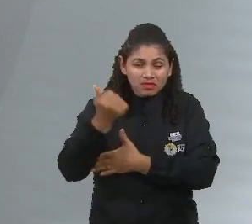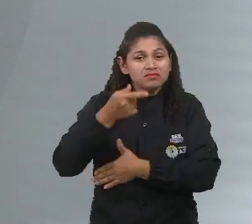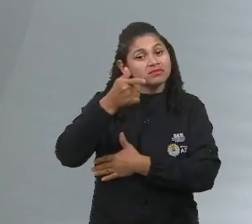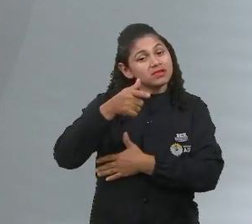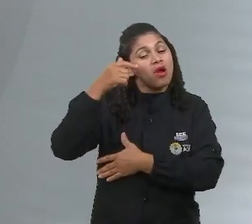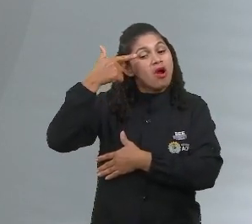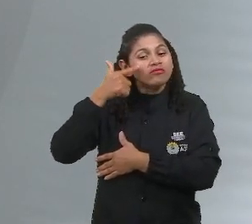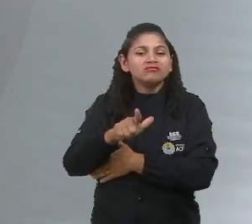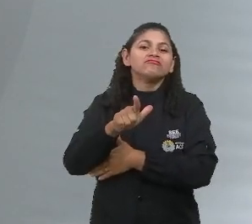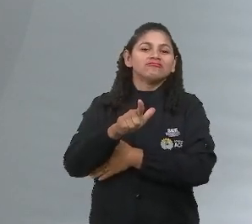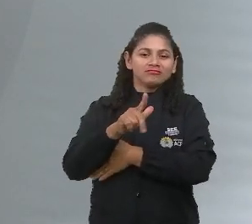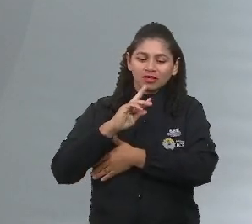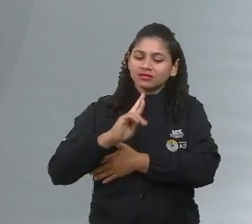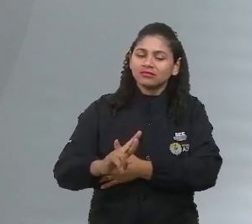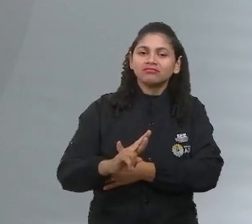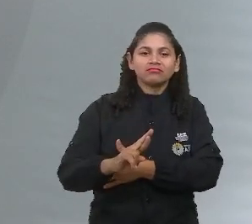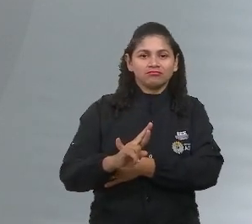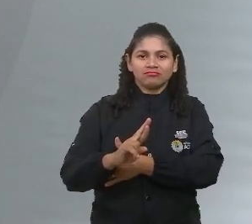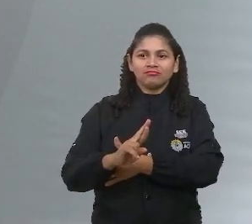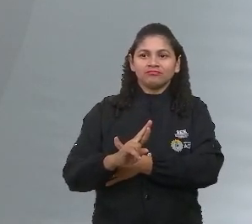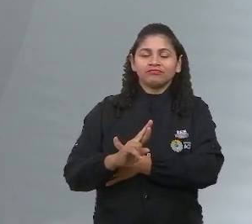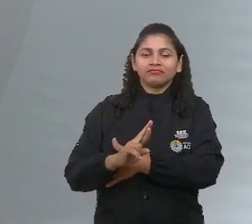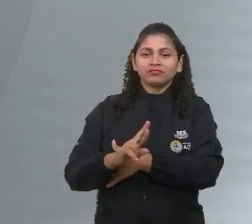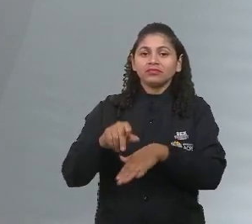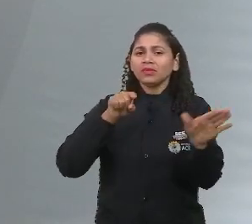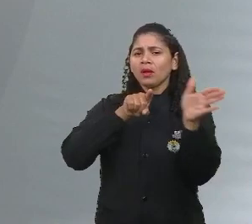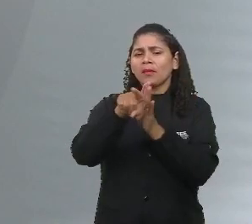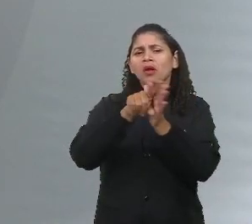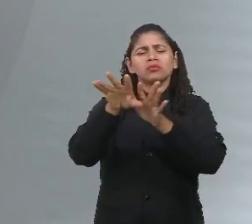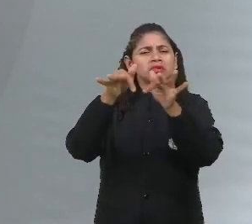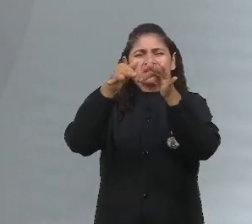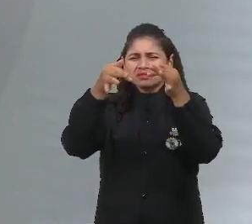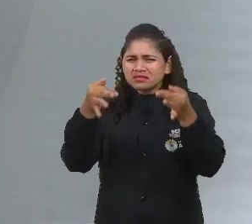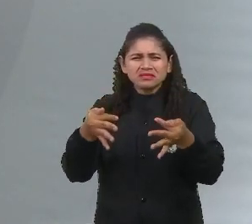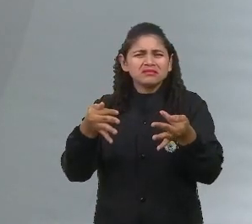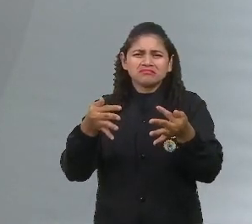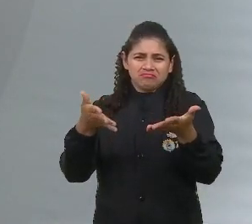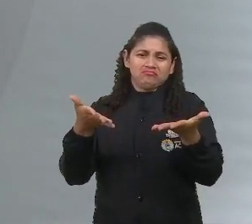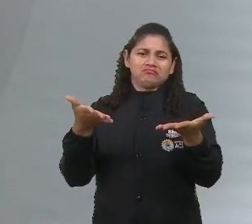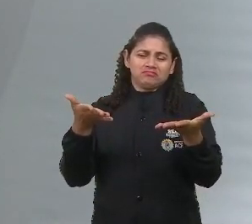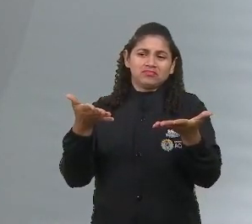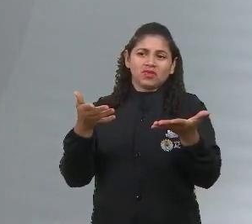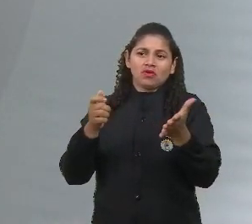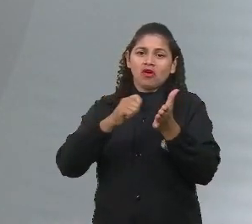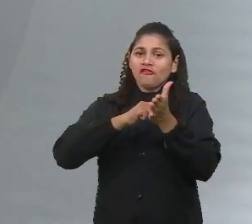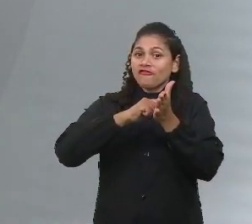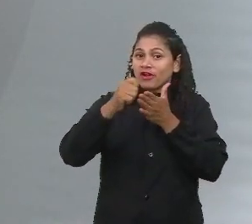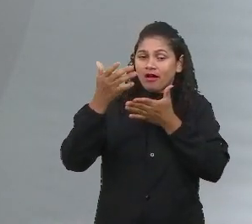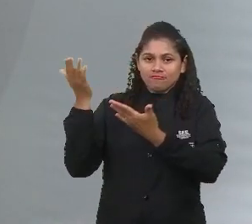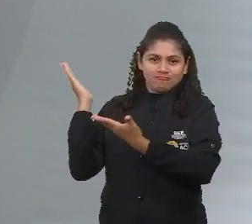Porque aqui ele só perguntou assim, ó. A pergunta simples era essa aqui. Deixa eu grifar, por favor, com licença, um segundo.